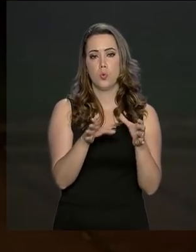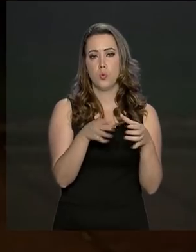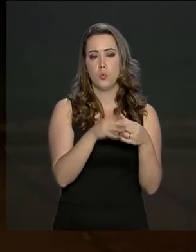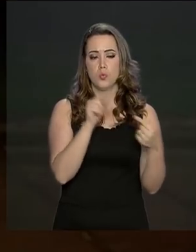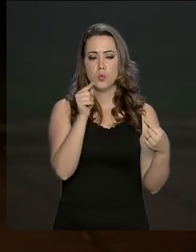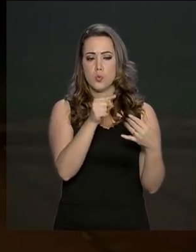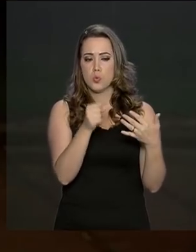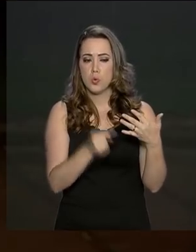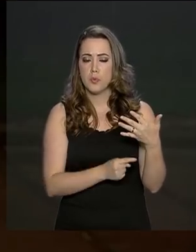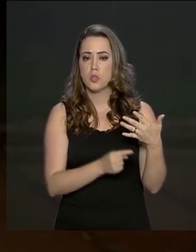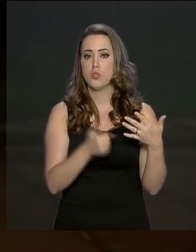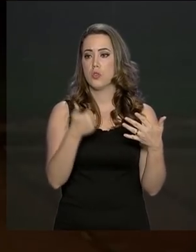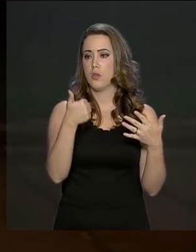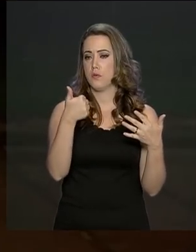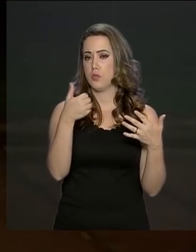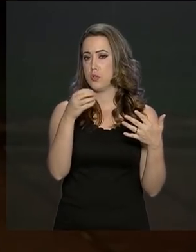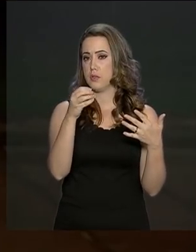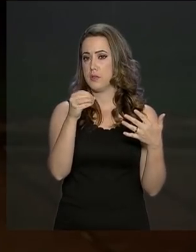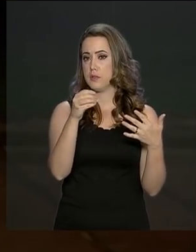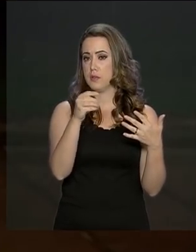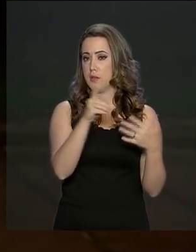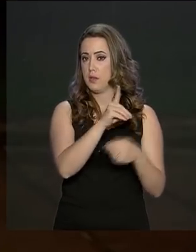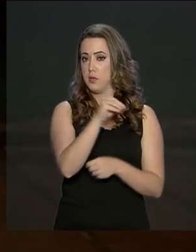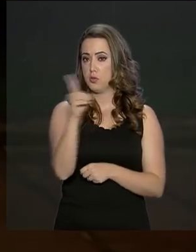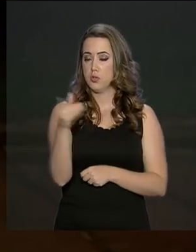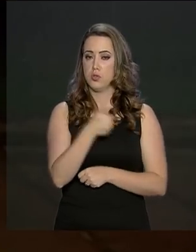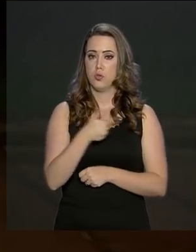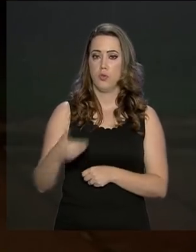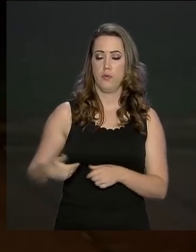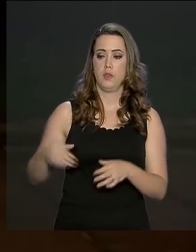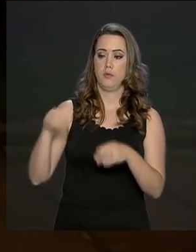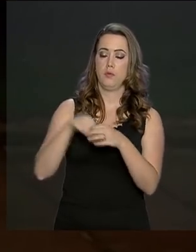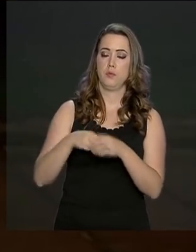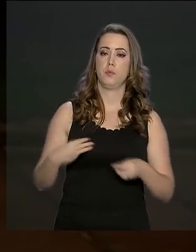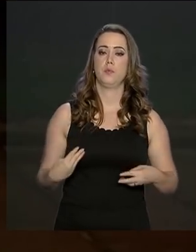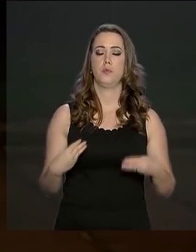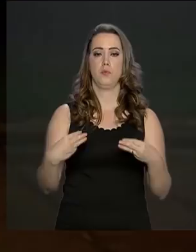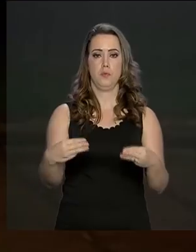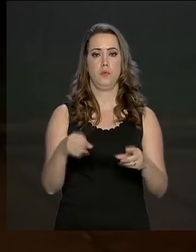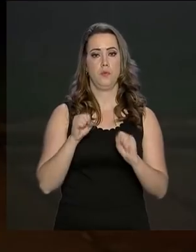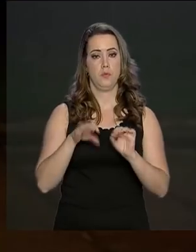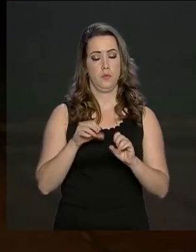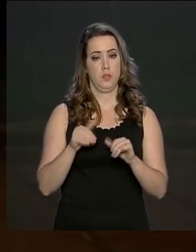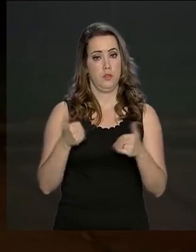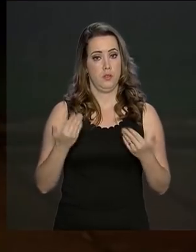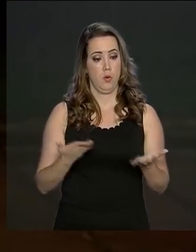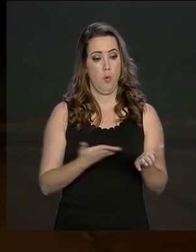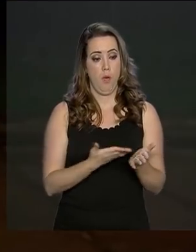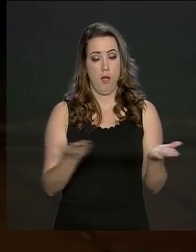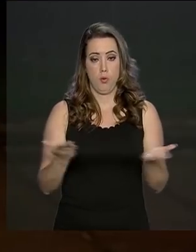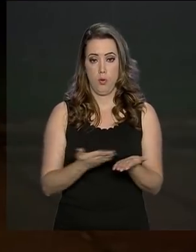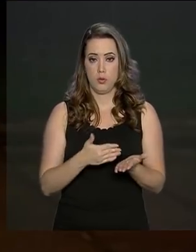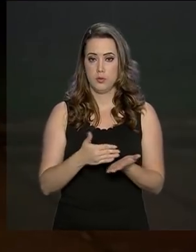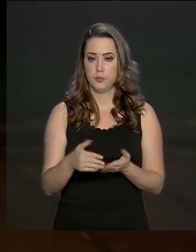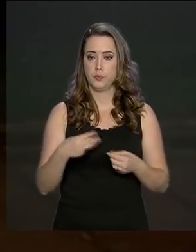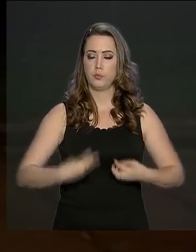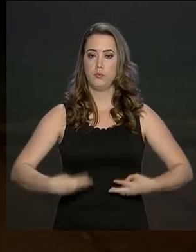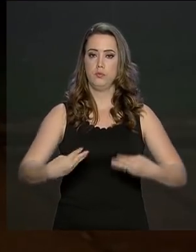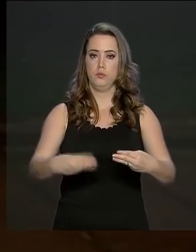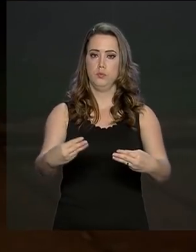metas dos 100 dias de governo para o Ministério da Educação. Portanto, a partir de agora, o Ministério vai